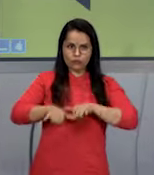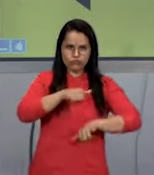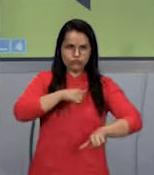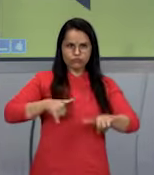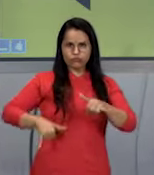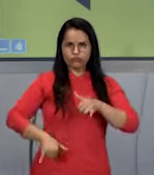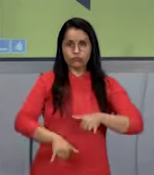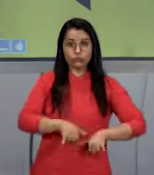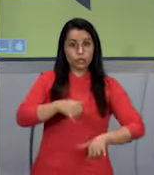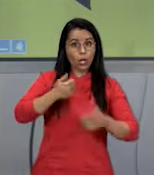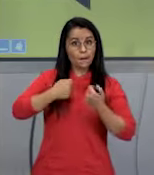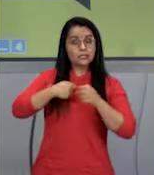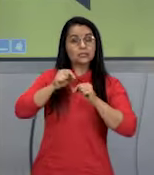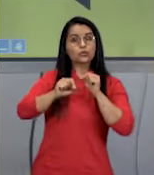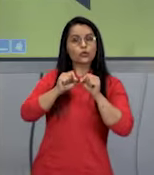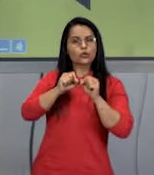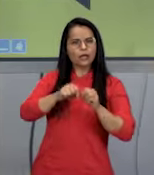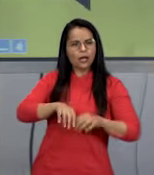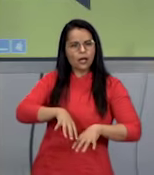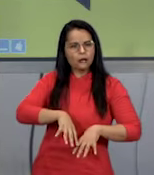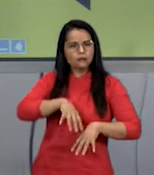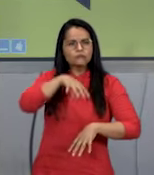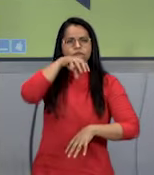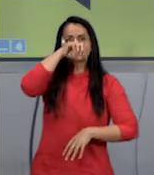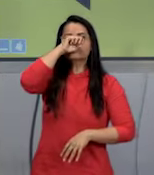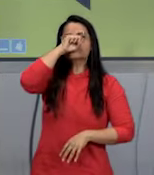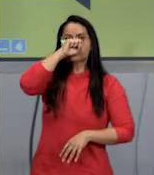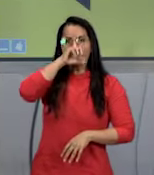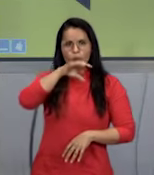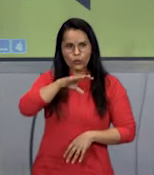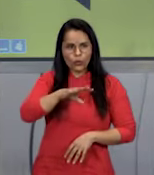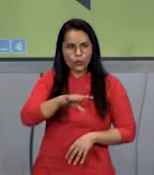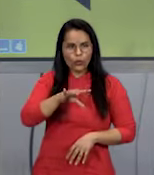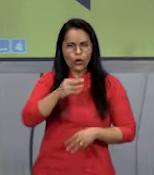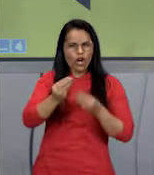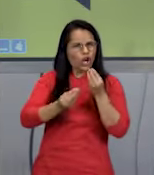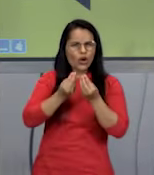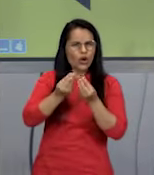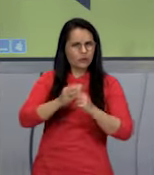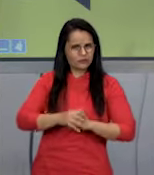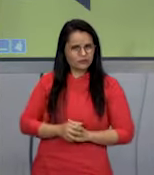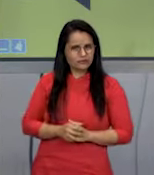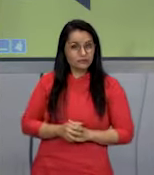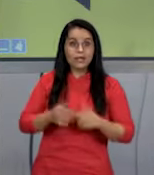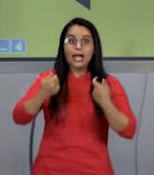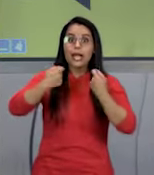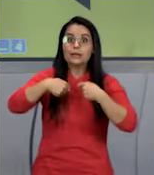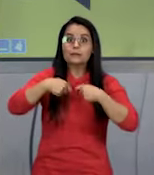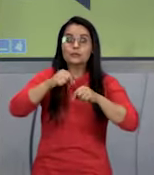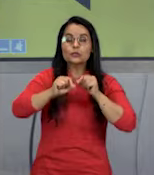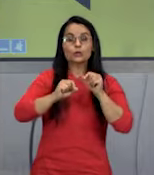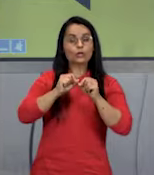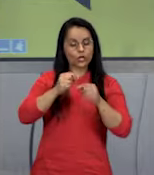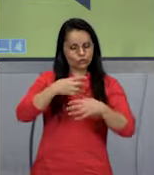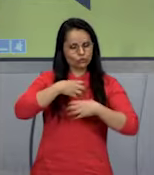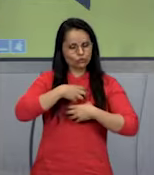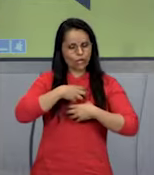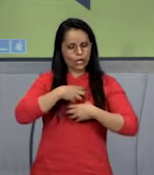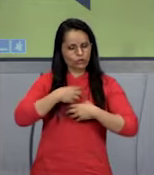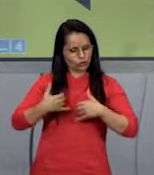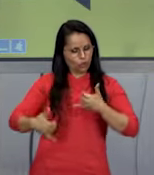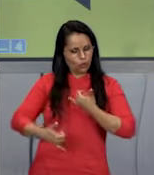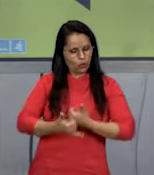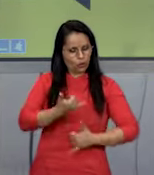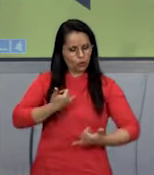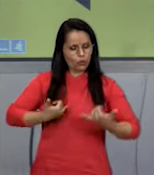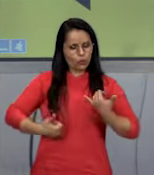precisam respirar. Como que a célula vai respirar? Ela precisa de um modo de obter essa energia. Se